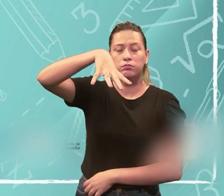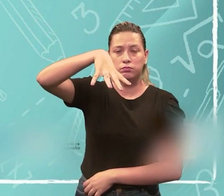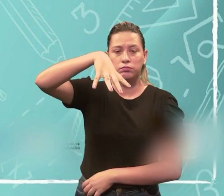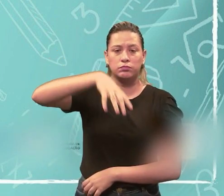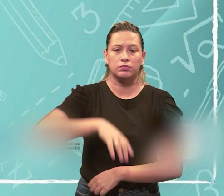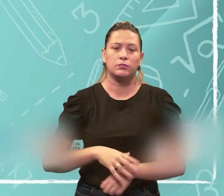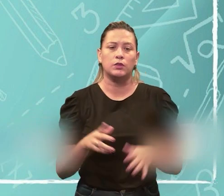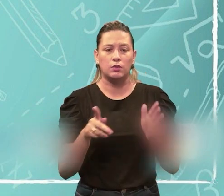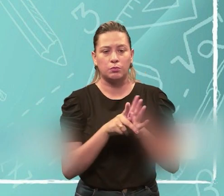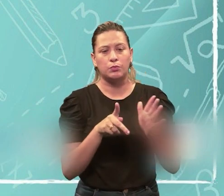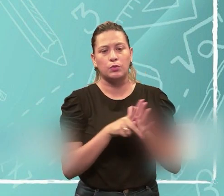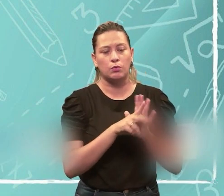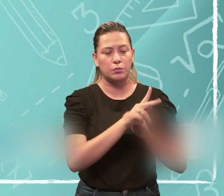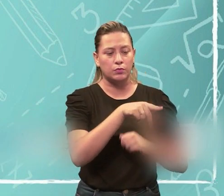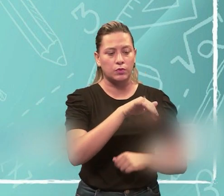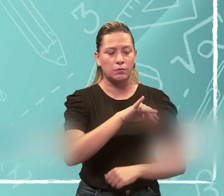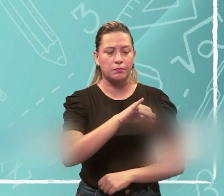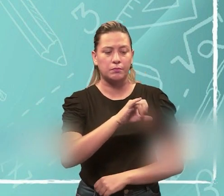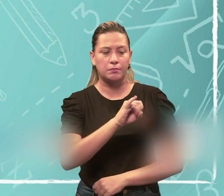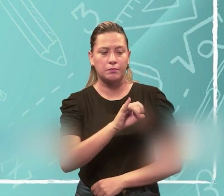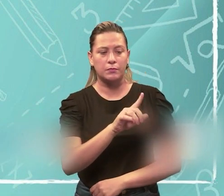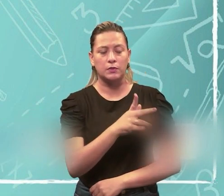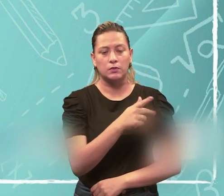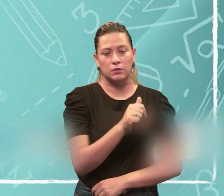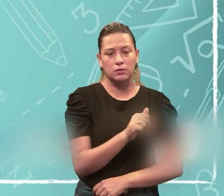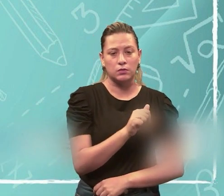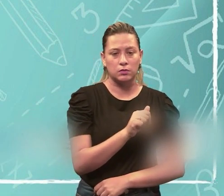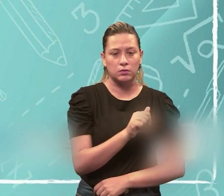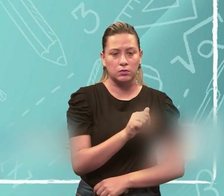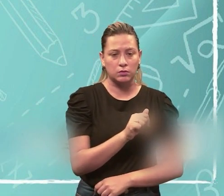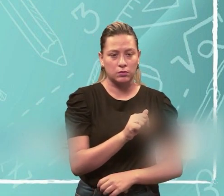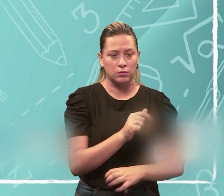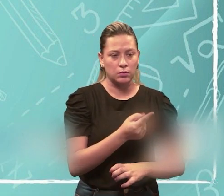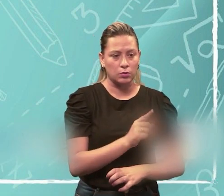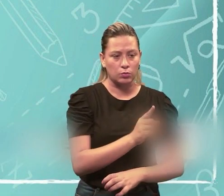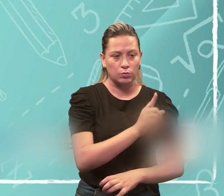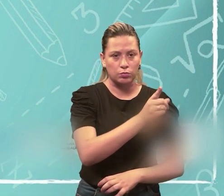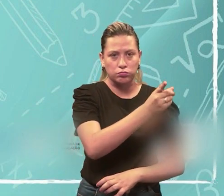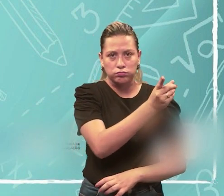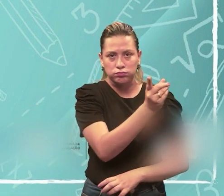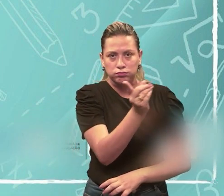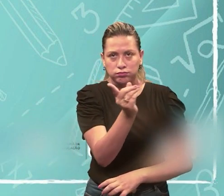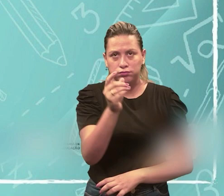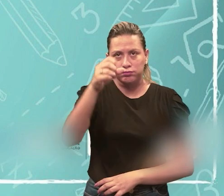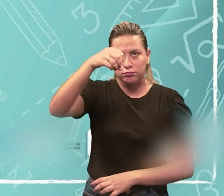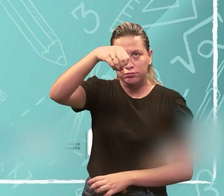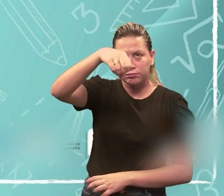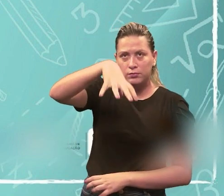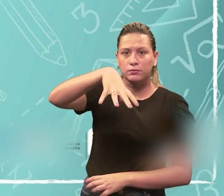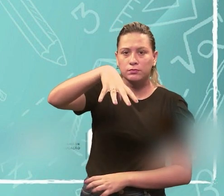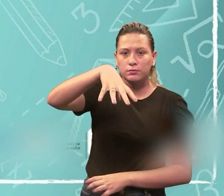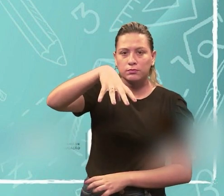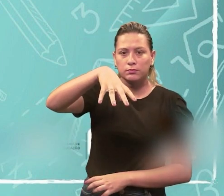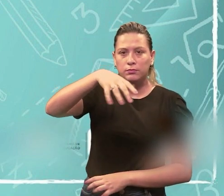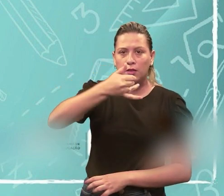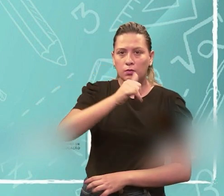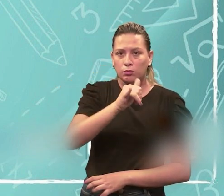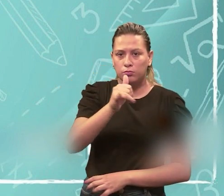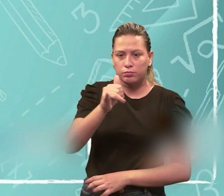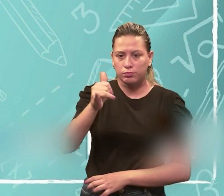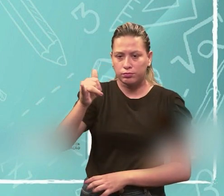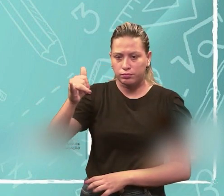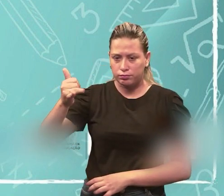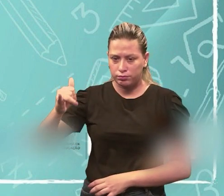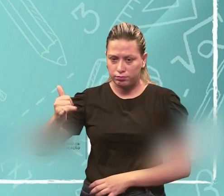né, saiu aqui de uma bateria, de uma pilha, né, passou aqui pelo fio, ligou minha lâmpada, e essa energia, né,